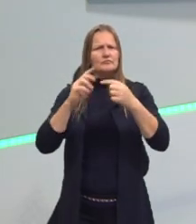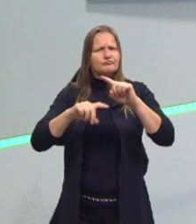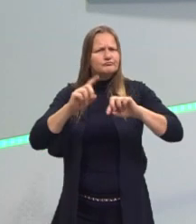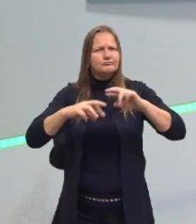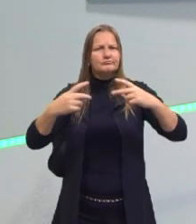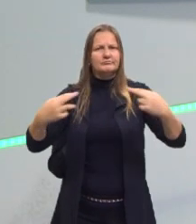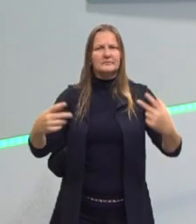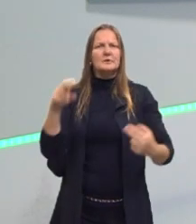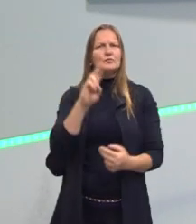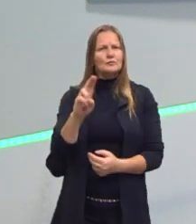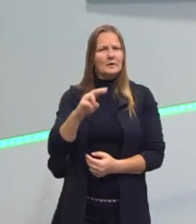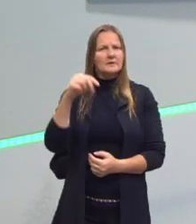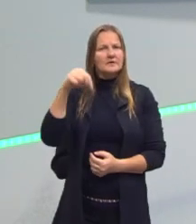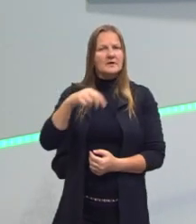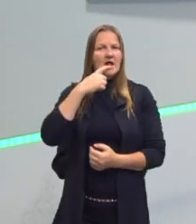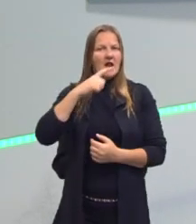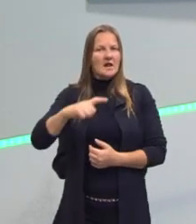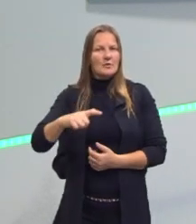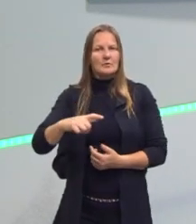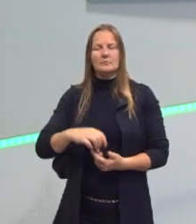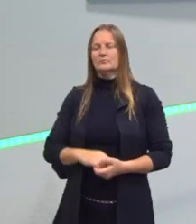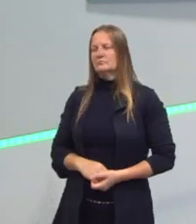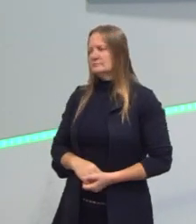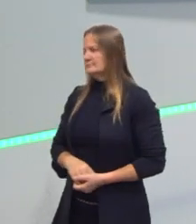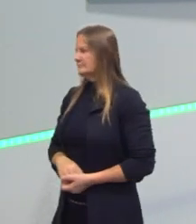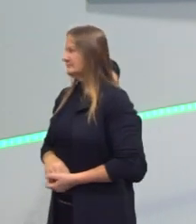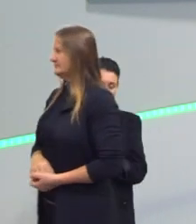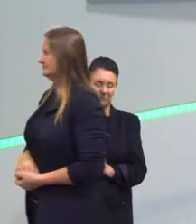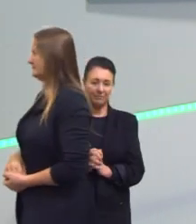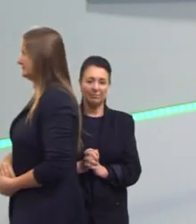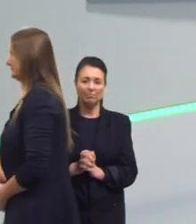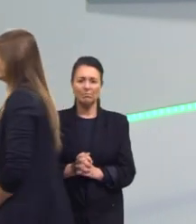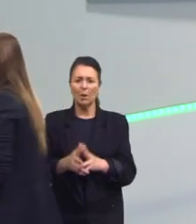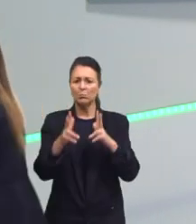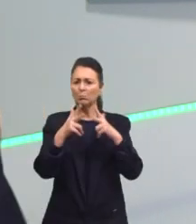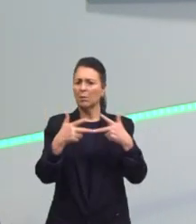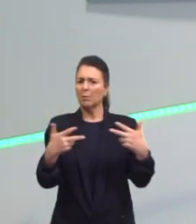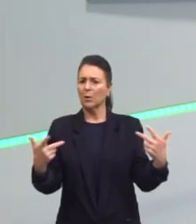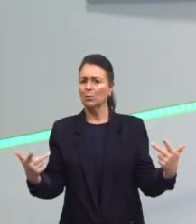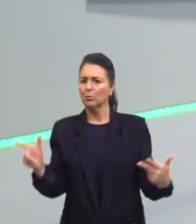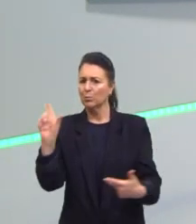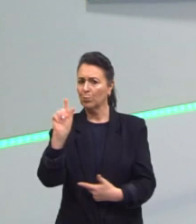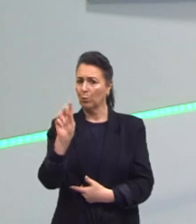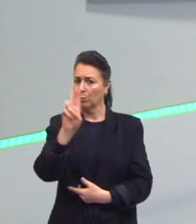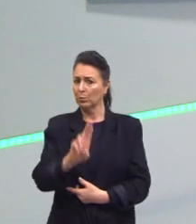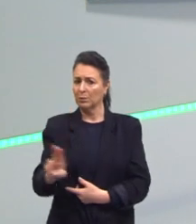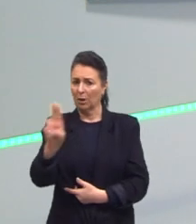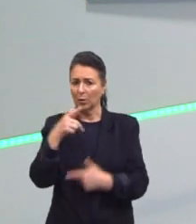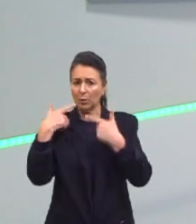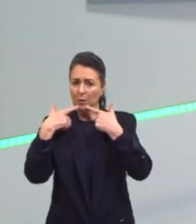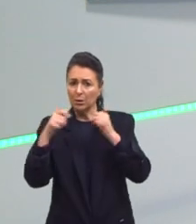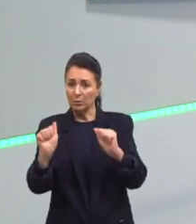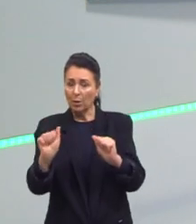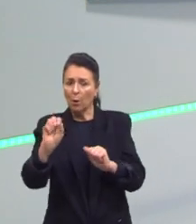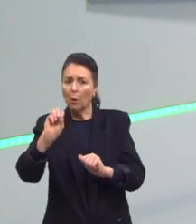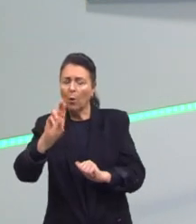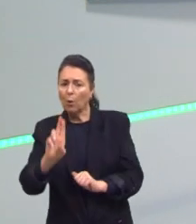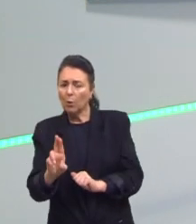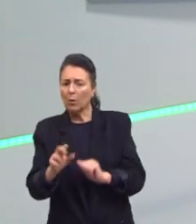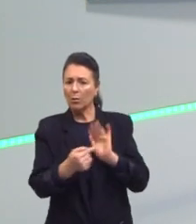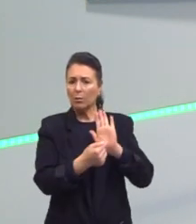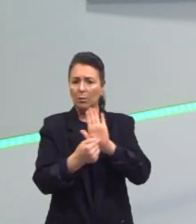pouco usuais da língua? Será que são elementos pouco usuais? Será que isso não é reflexo da